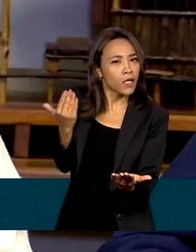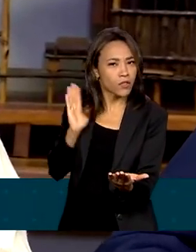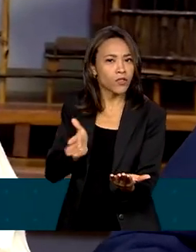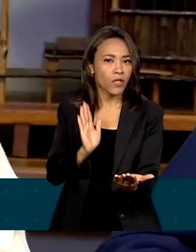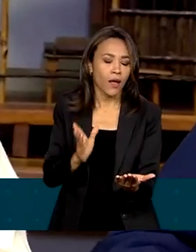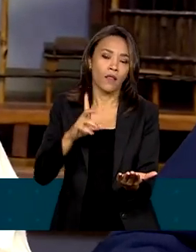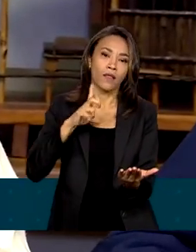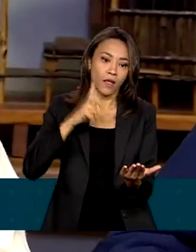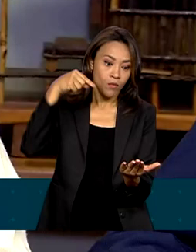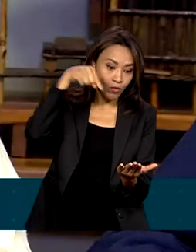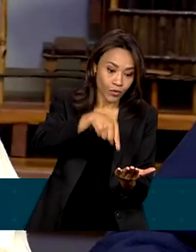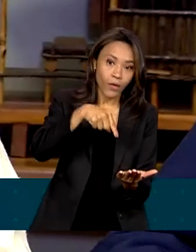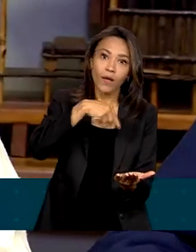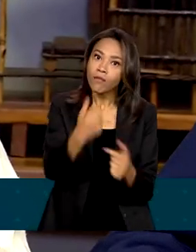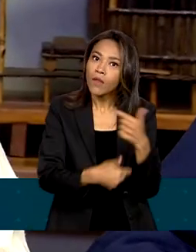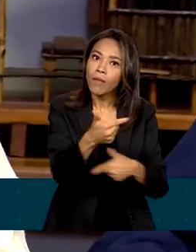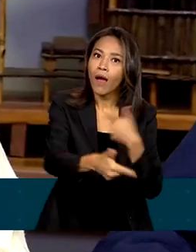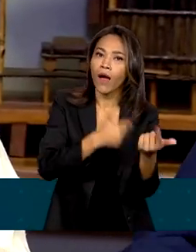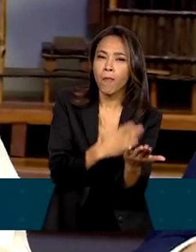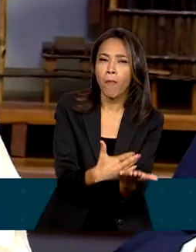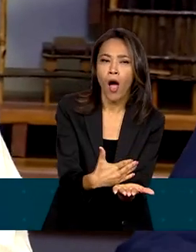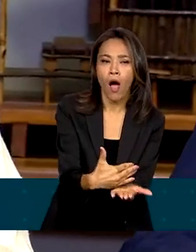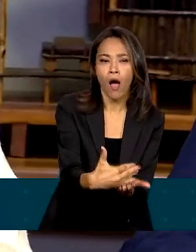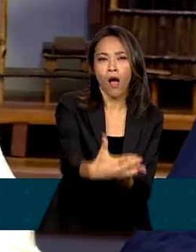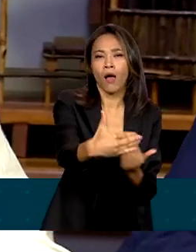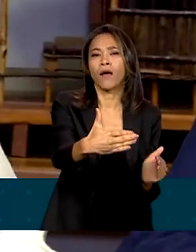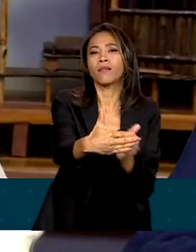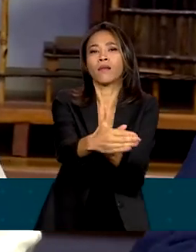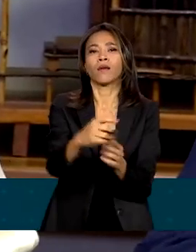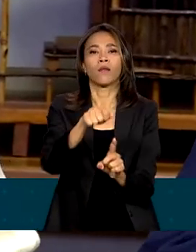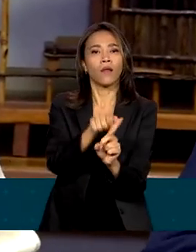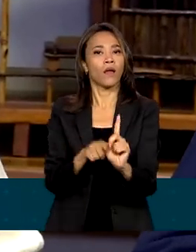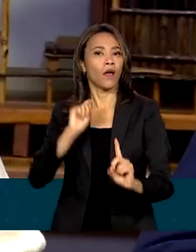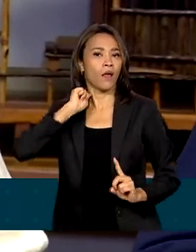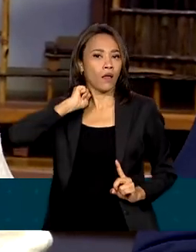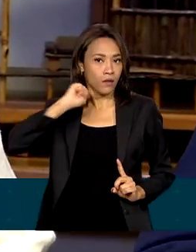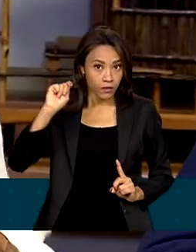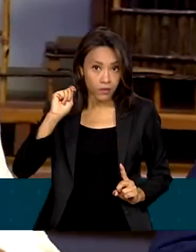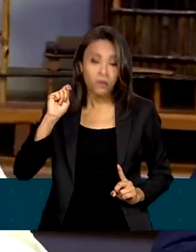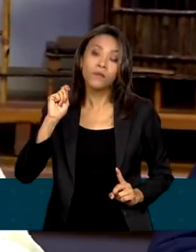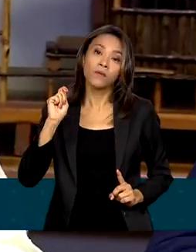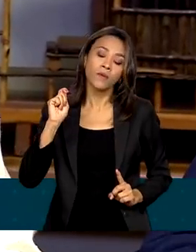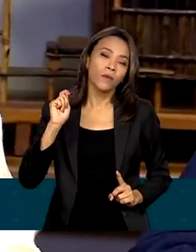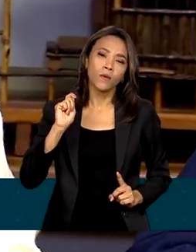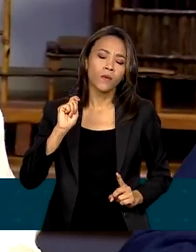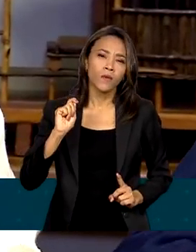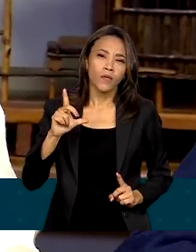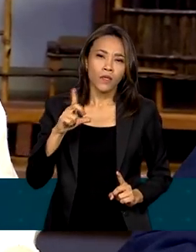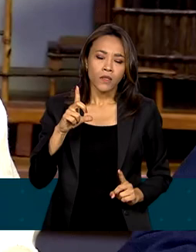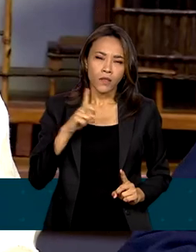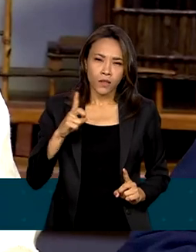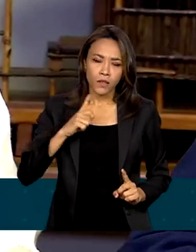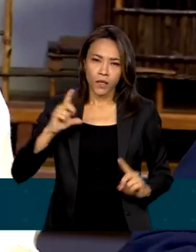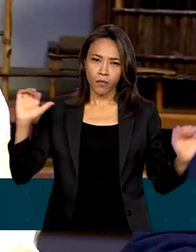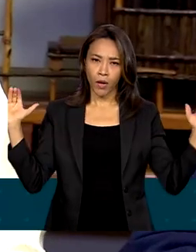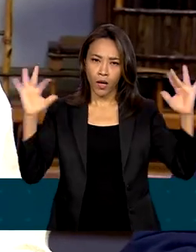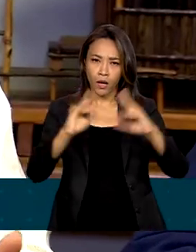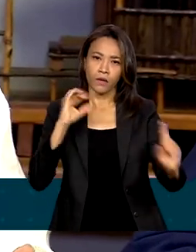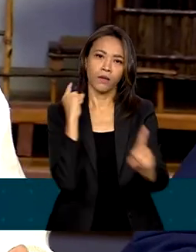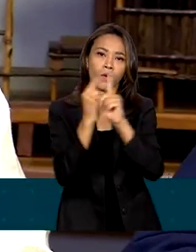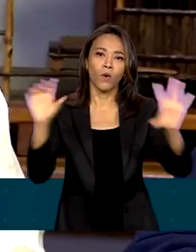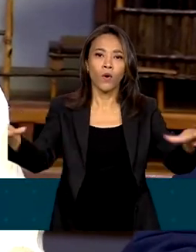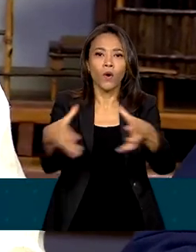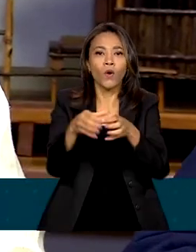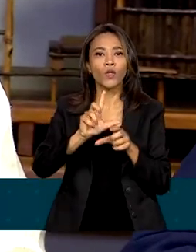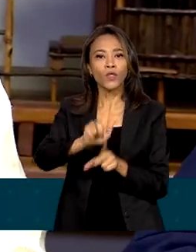uma agenda de trabalho até abril, quando teremos um encontro do G20 em que esses